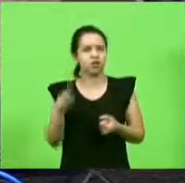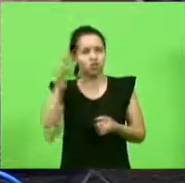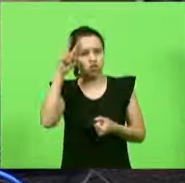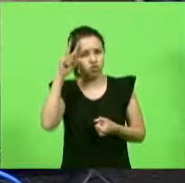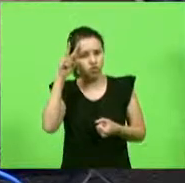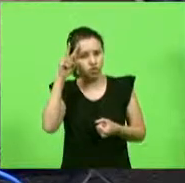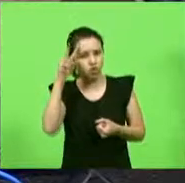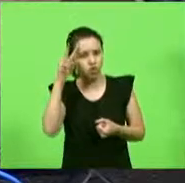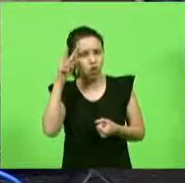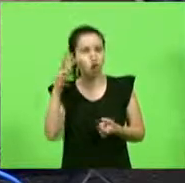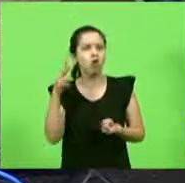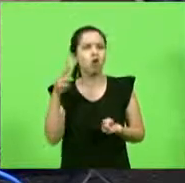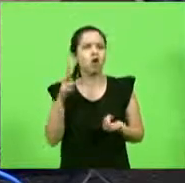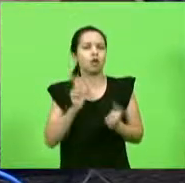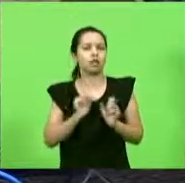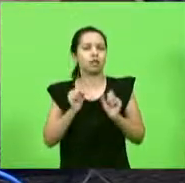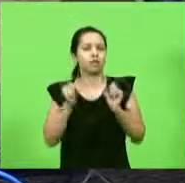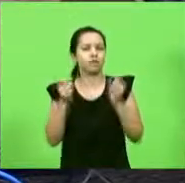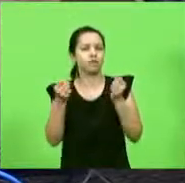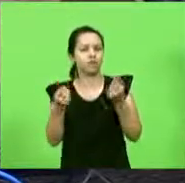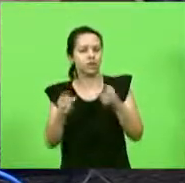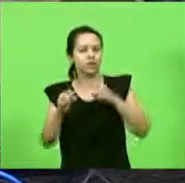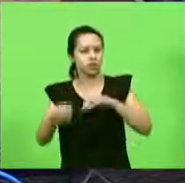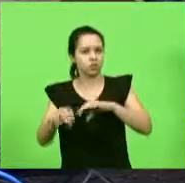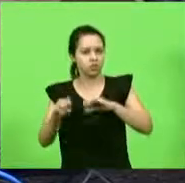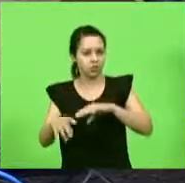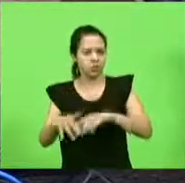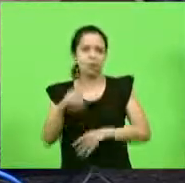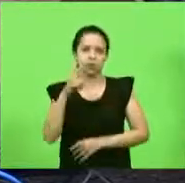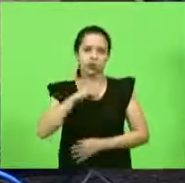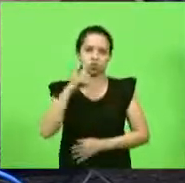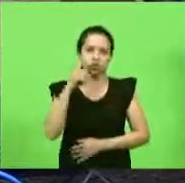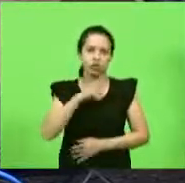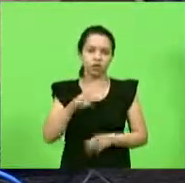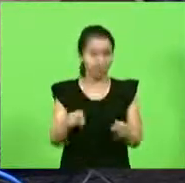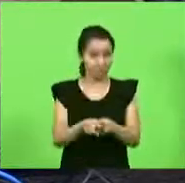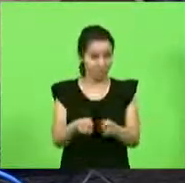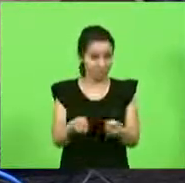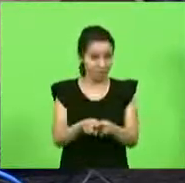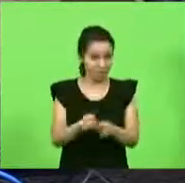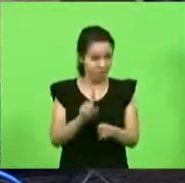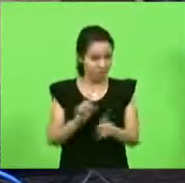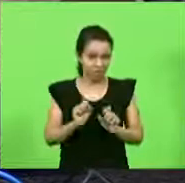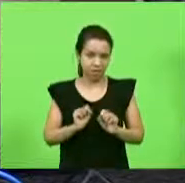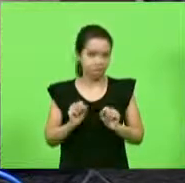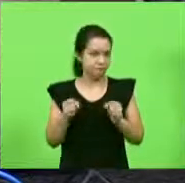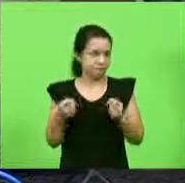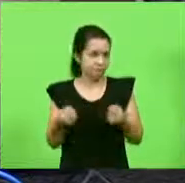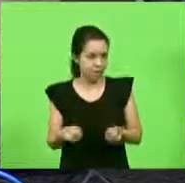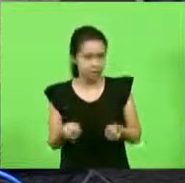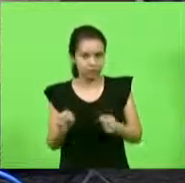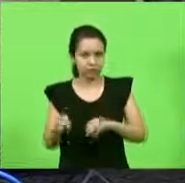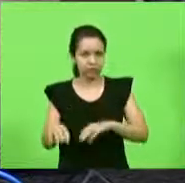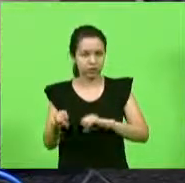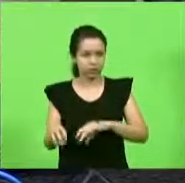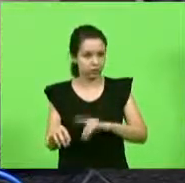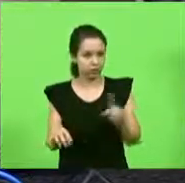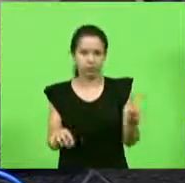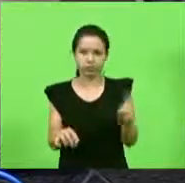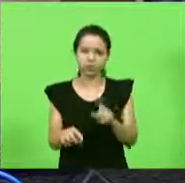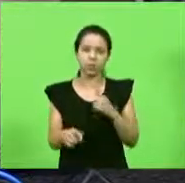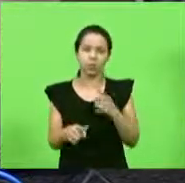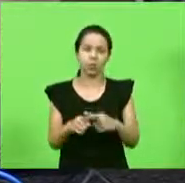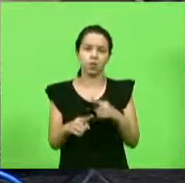em defesa da educação é mentira. Também não é em defesa da educação, porque nunca